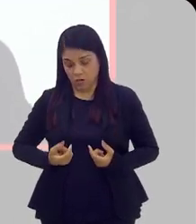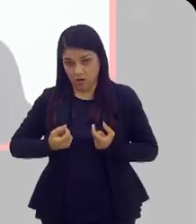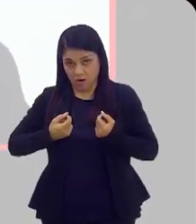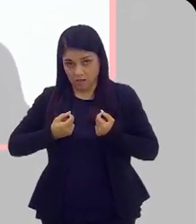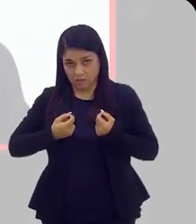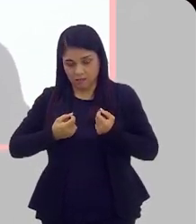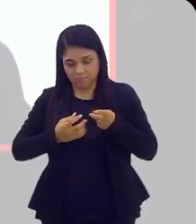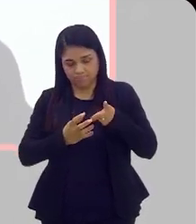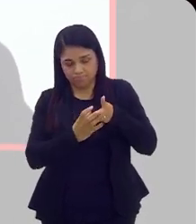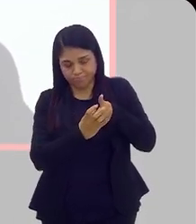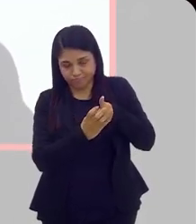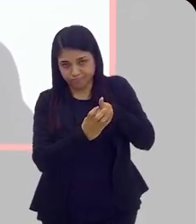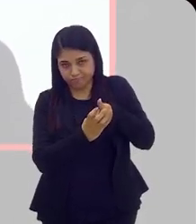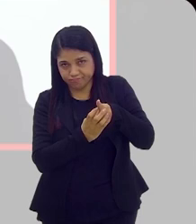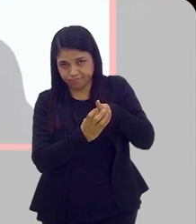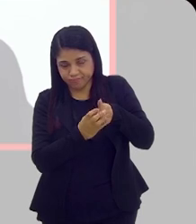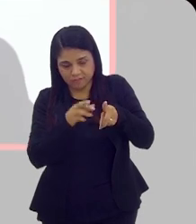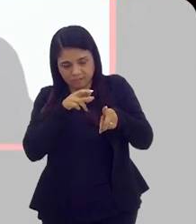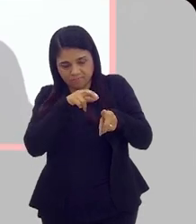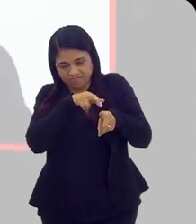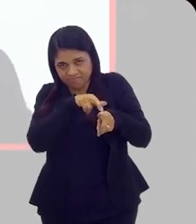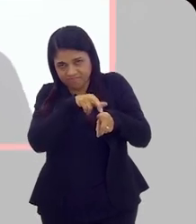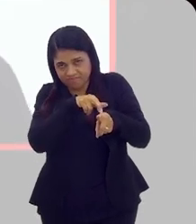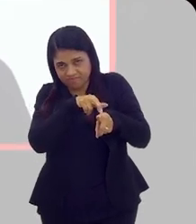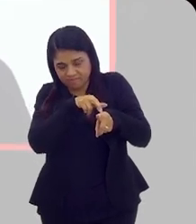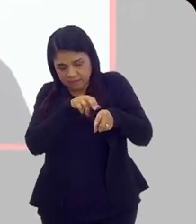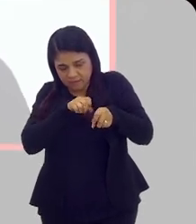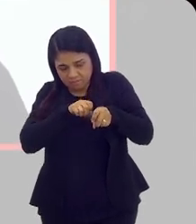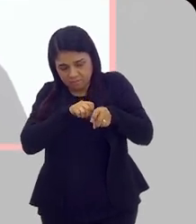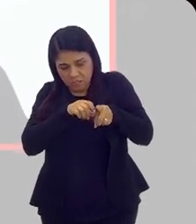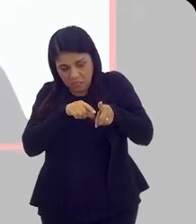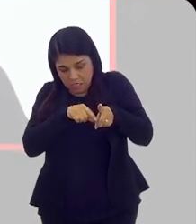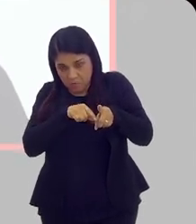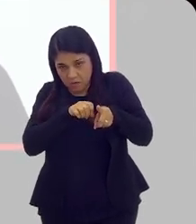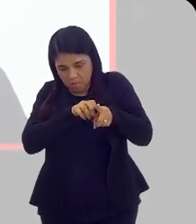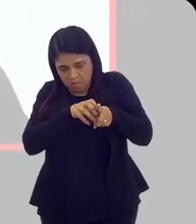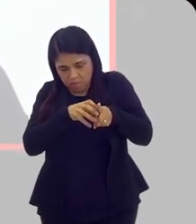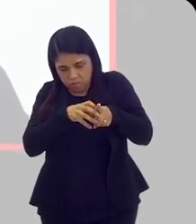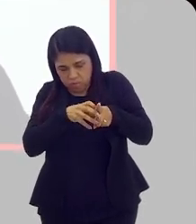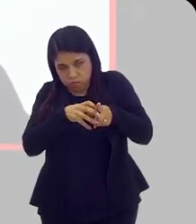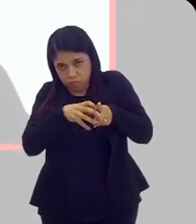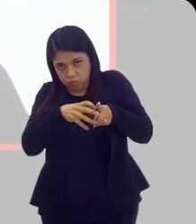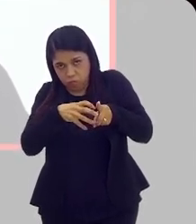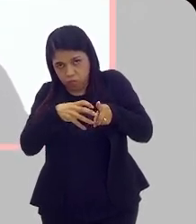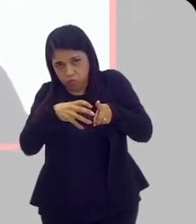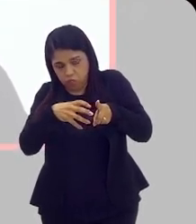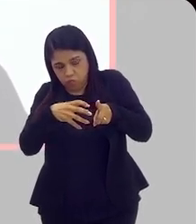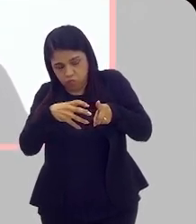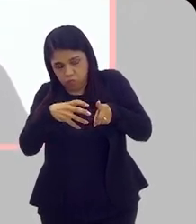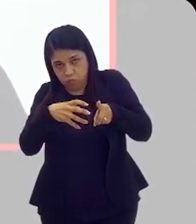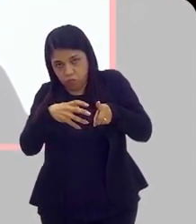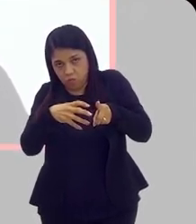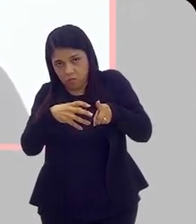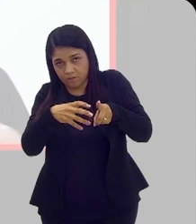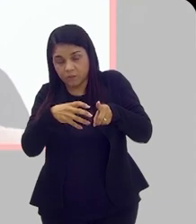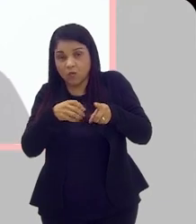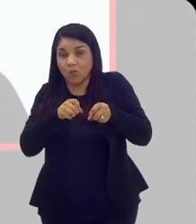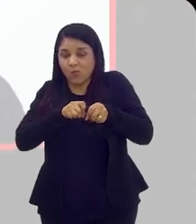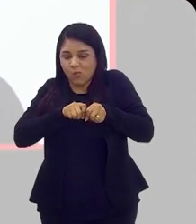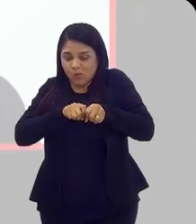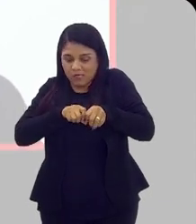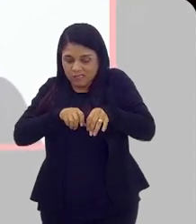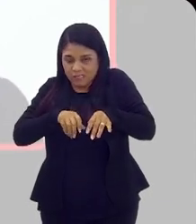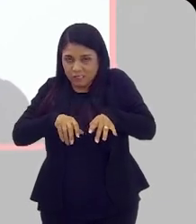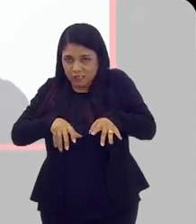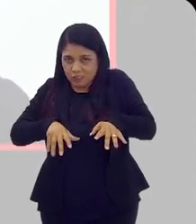o câncer, ele começa a avançar, ele pode crescer de forma local, no próprio, o tumor localizado ali na